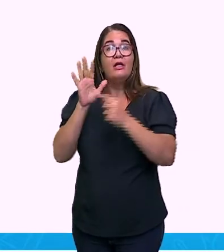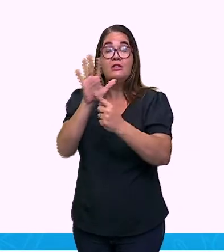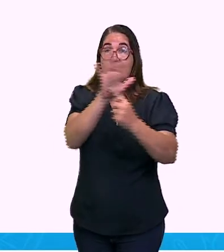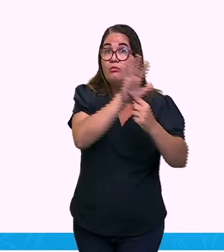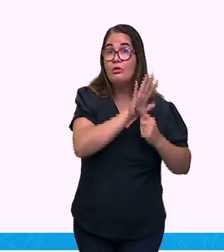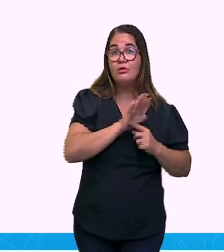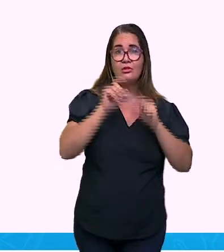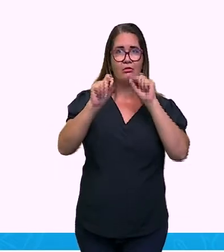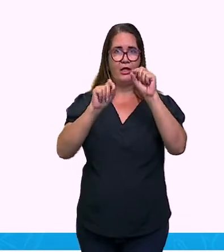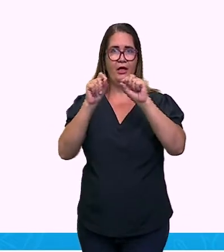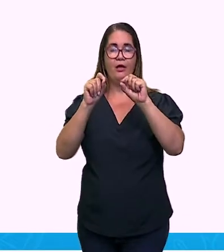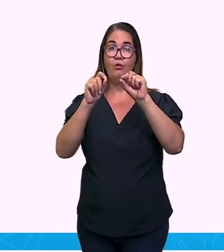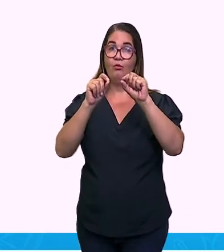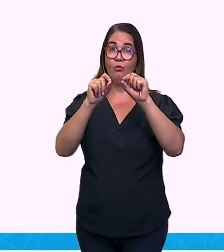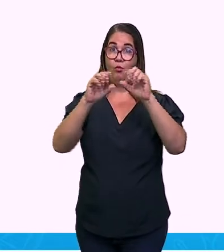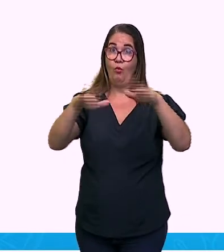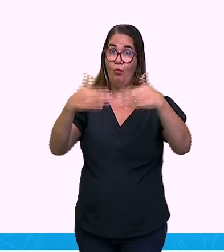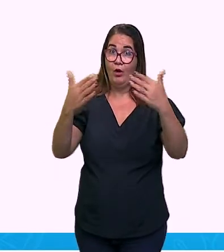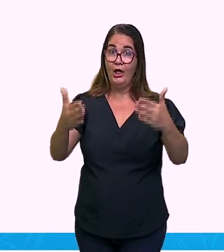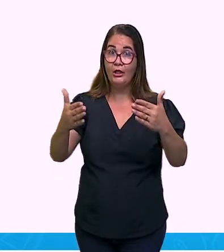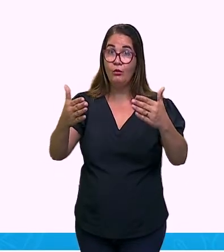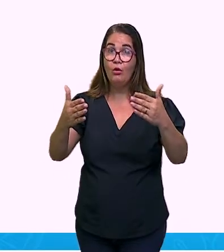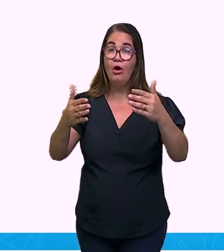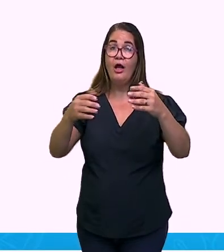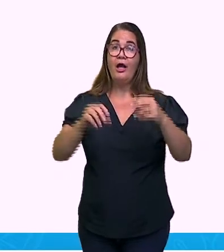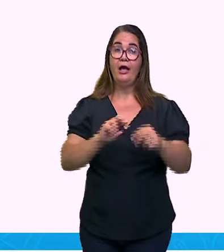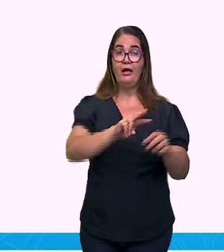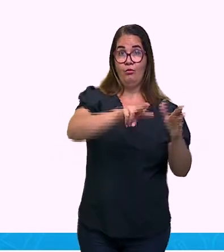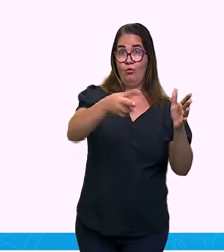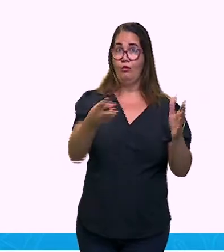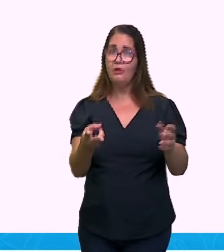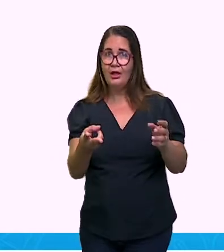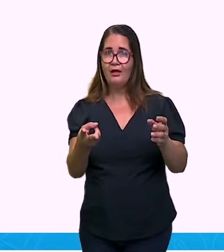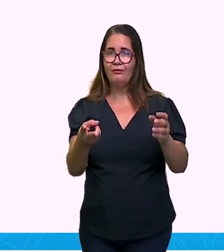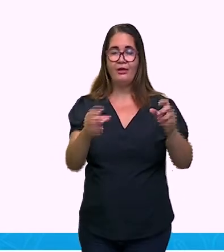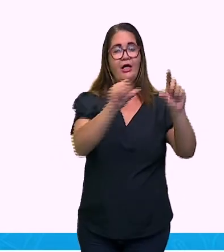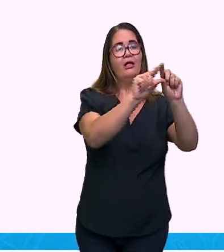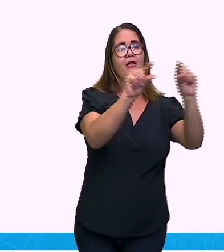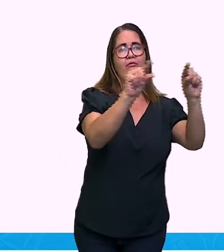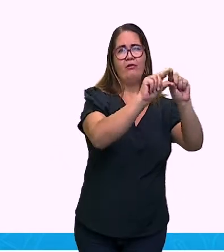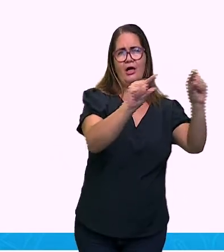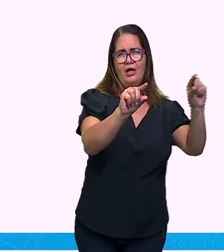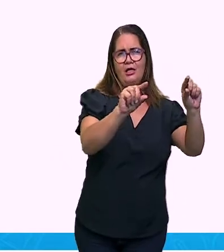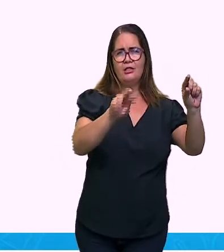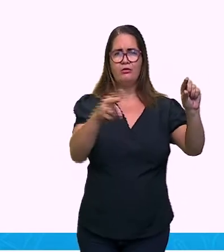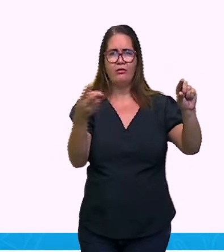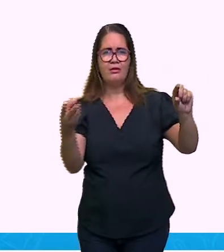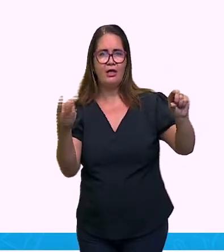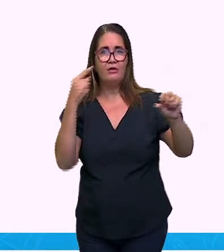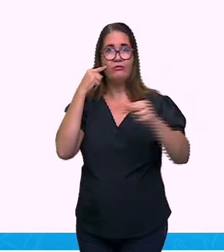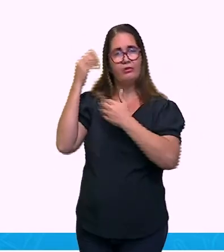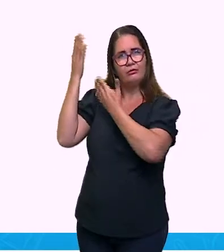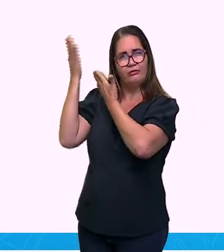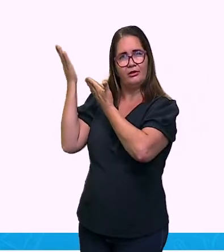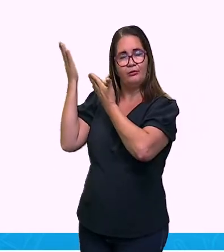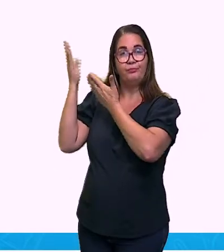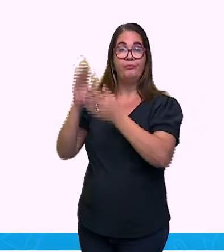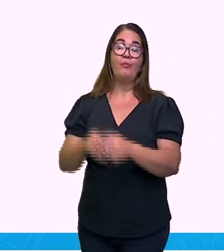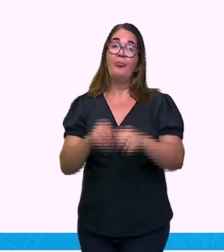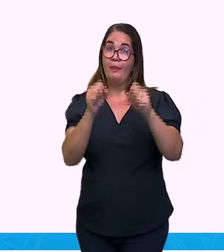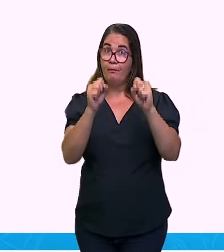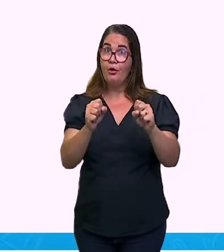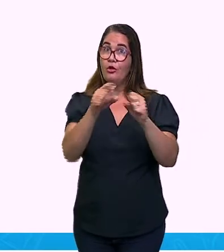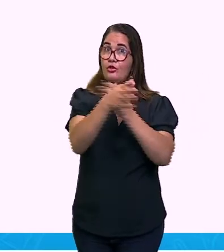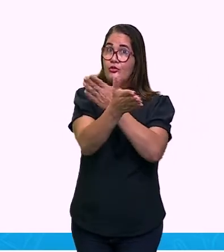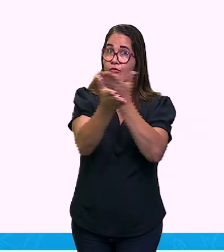certo? Olha os exemplos. Pessoal, eu quero que vocês tirem foto ou tirem print, tá bom? Da